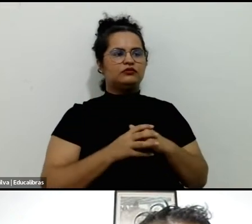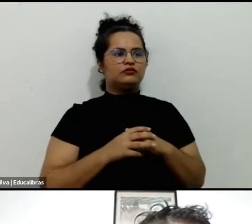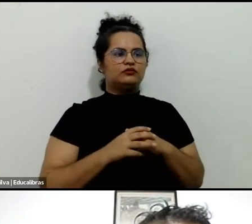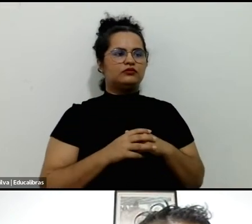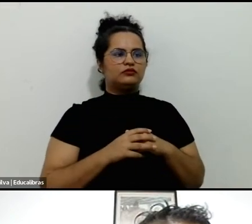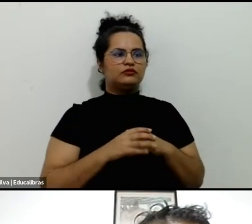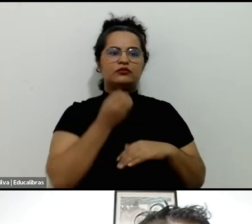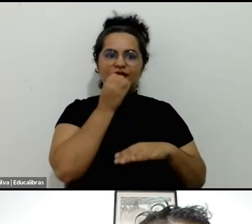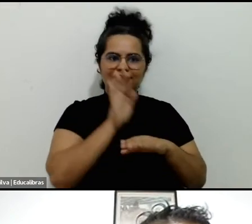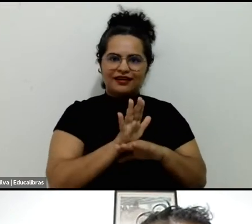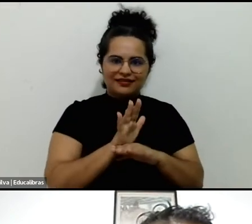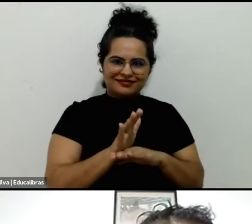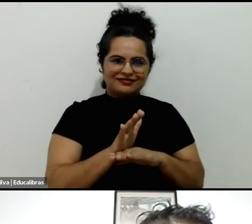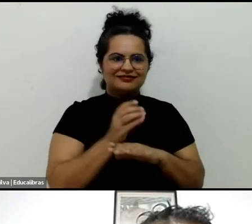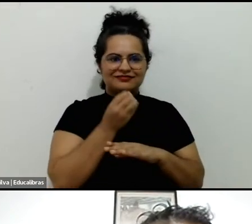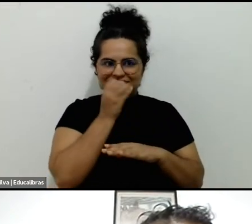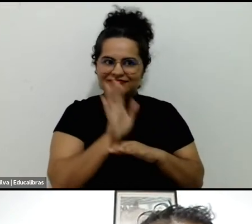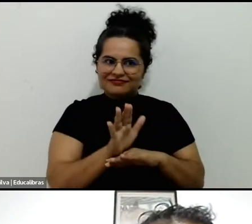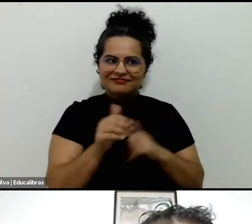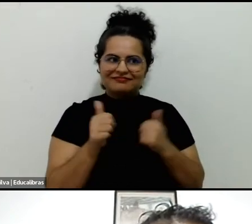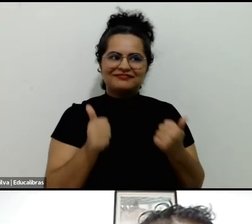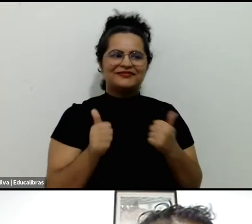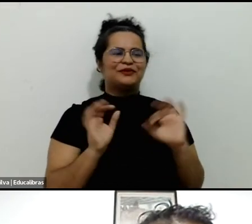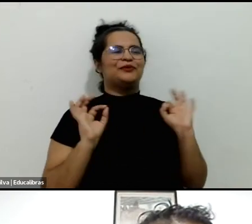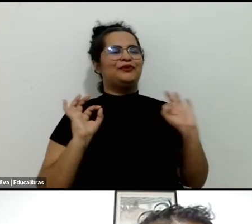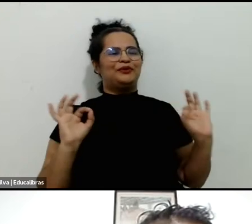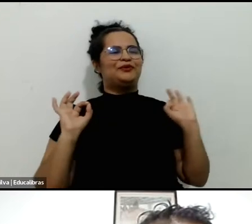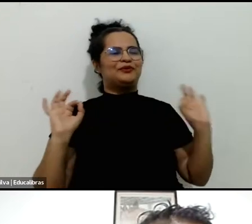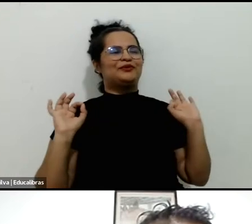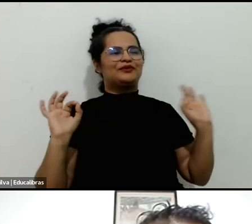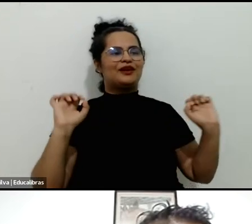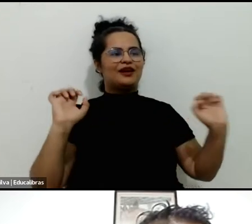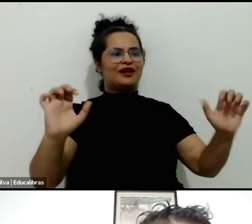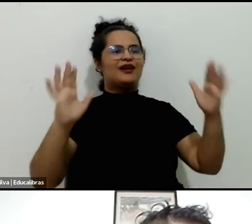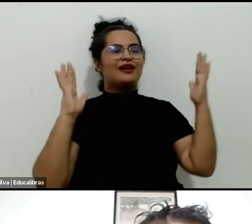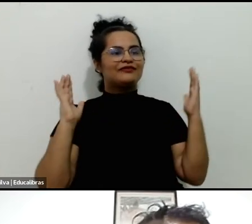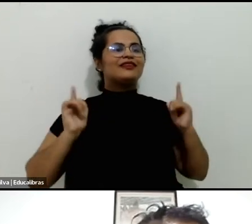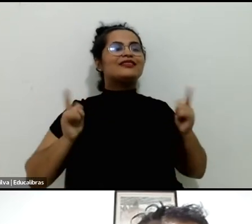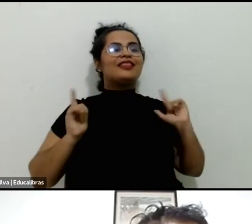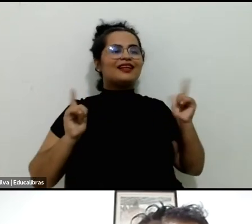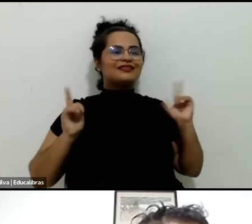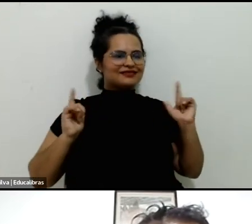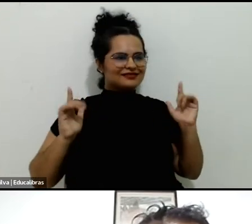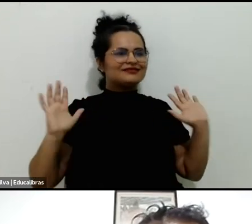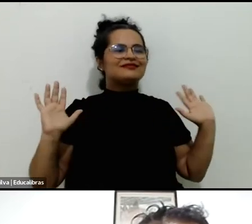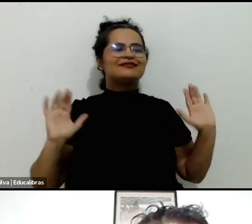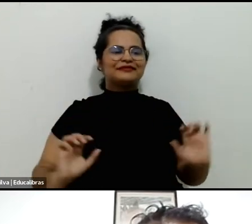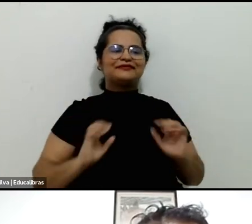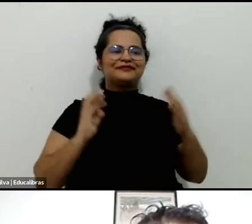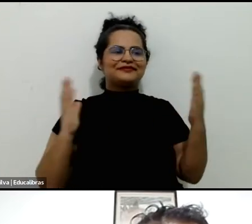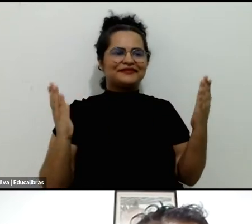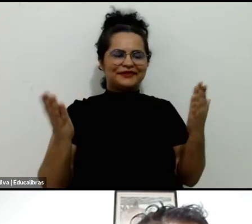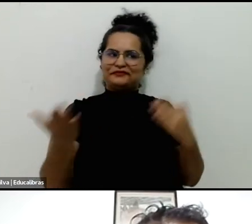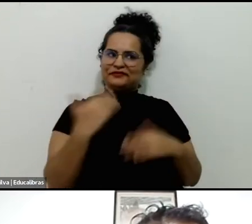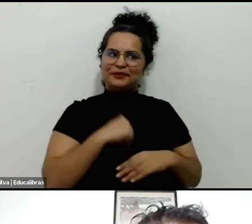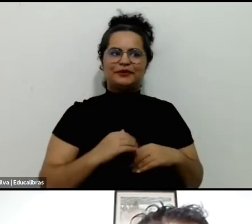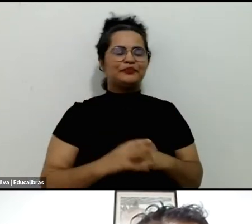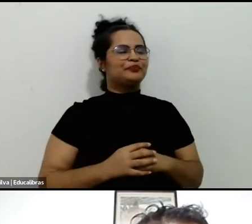Nossa, boa tarde, pessoal. Boa, boa. Isso aqui é um evento de lazer, não é? Então, vamos lá.